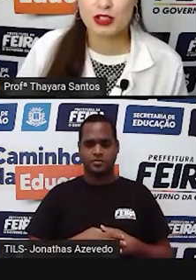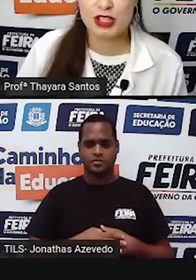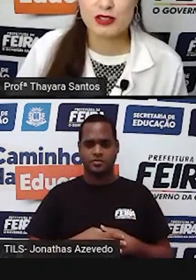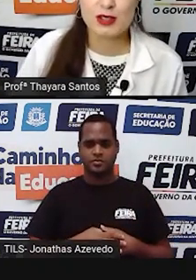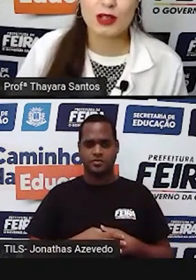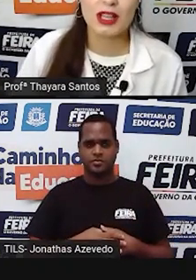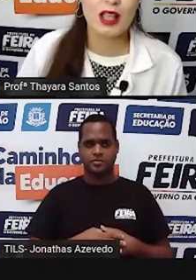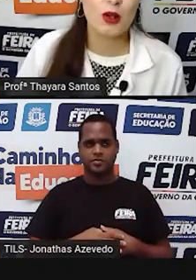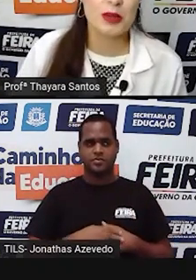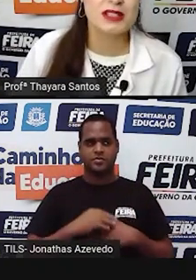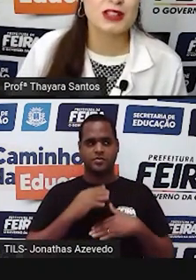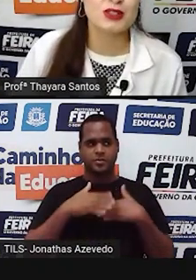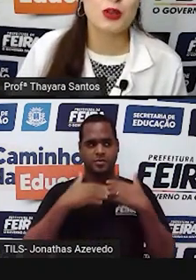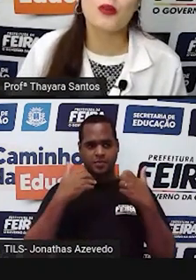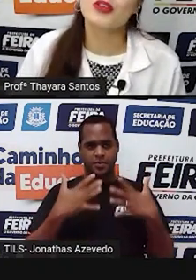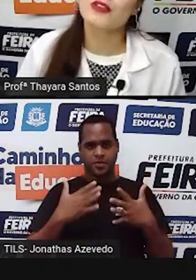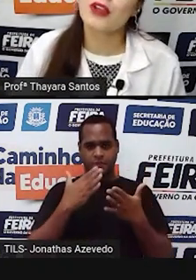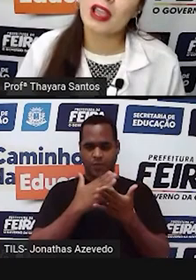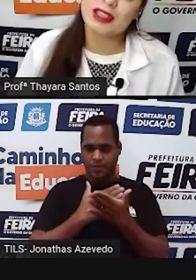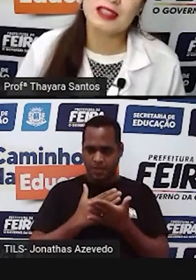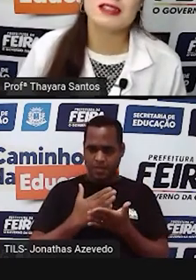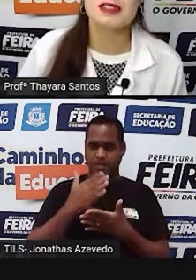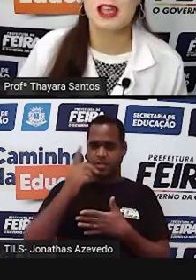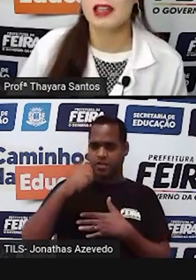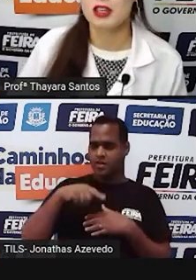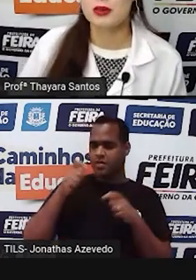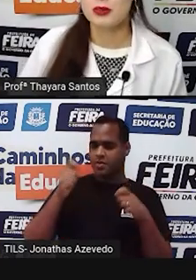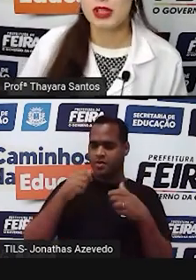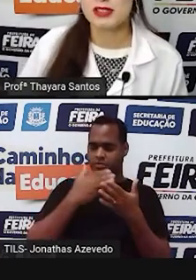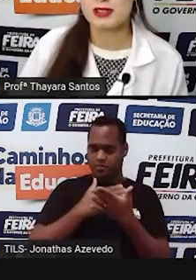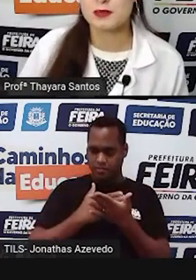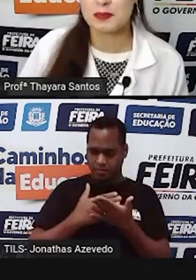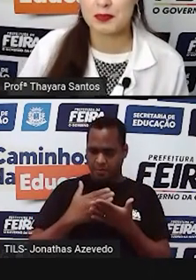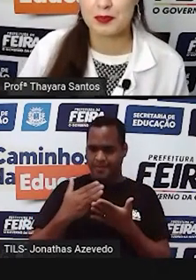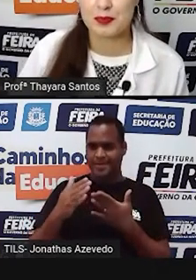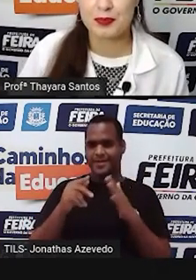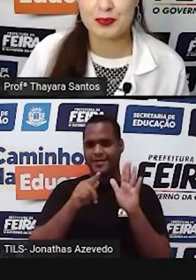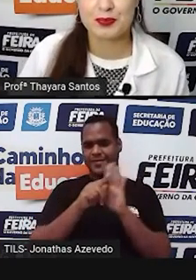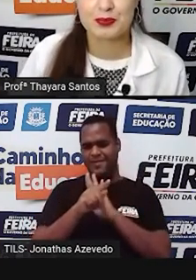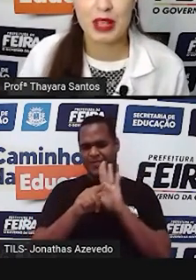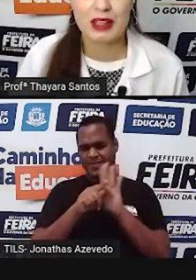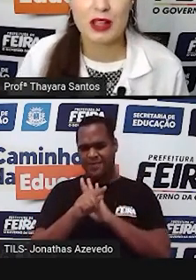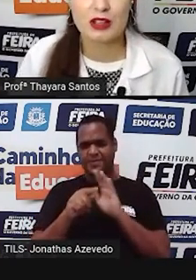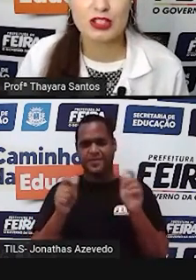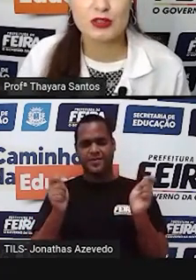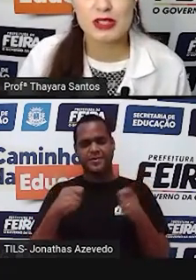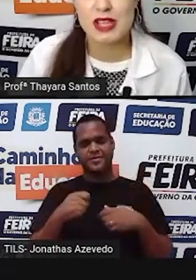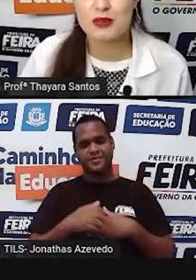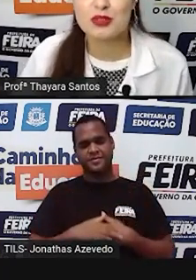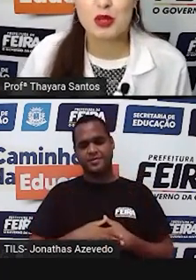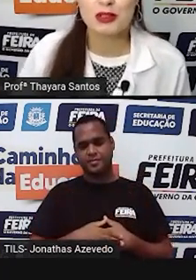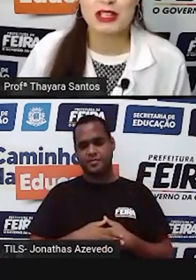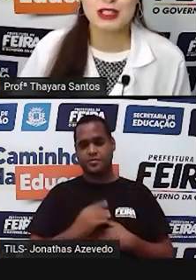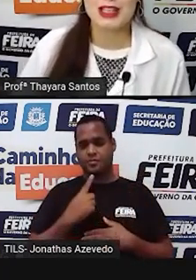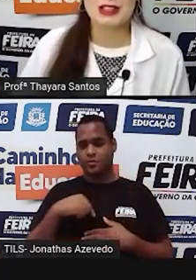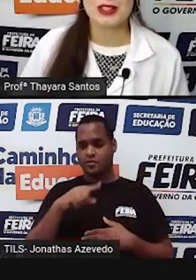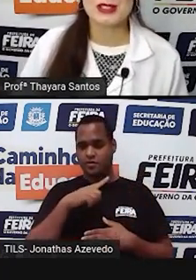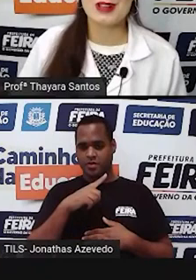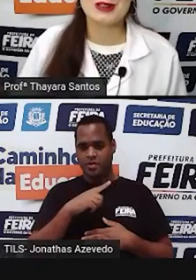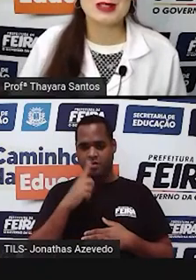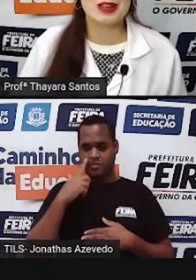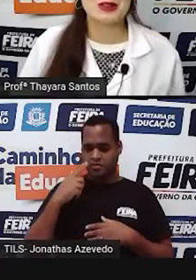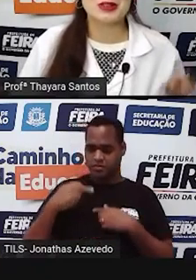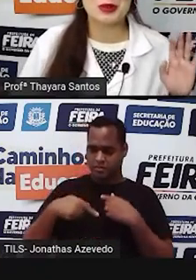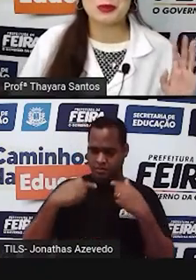Depois disso, é só clicar em começar de novo que vai iniciar aqui o quiz. Então, a gente fez aí um show da genética,